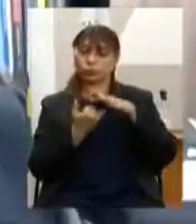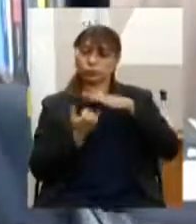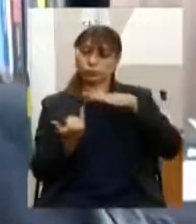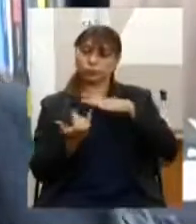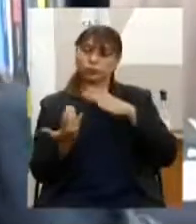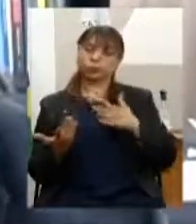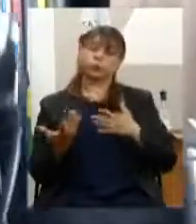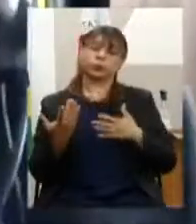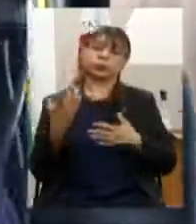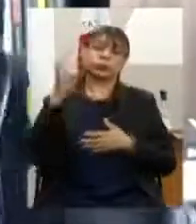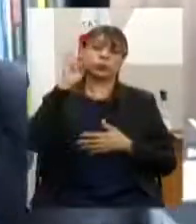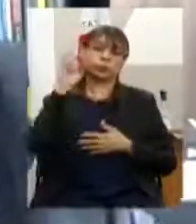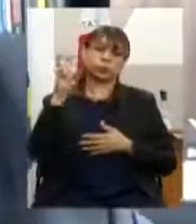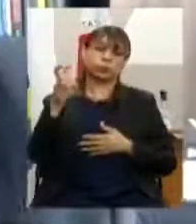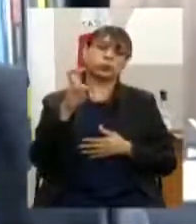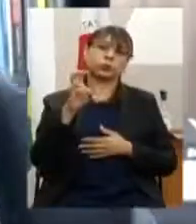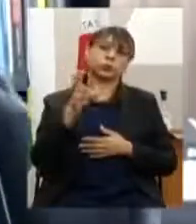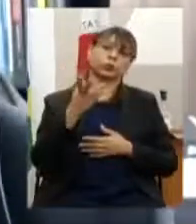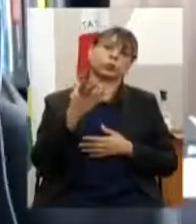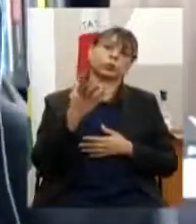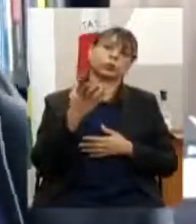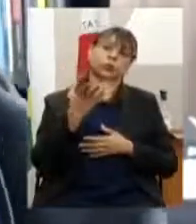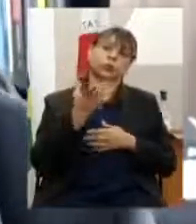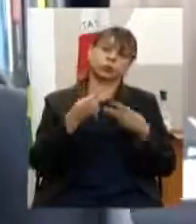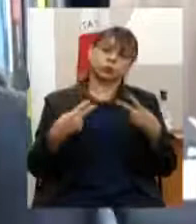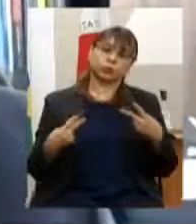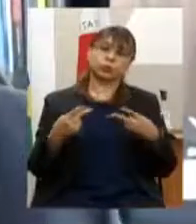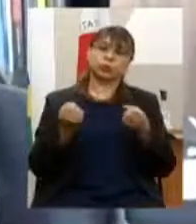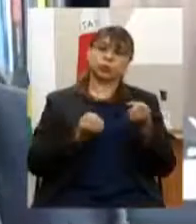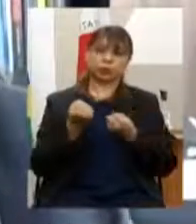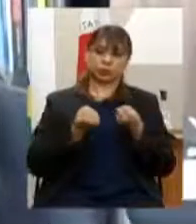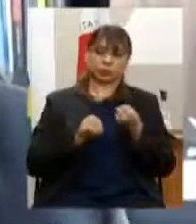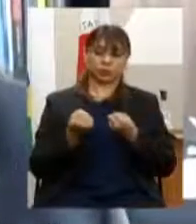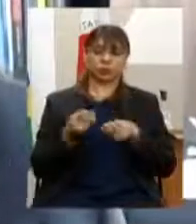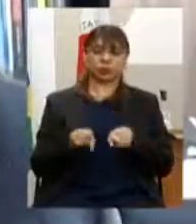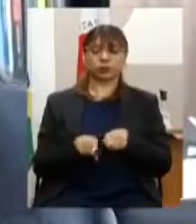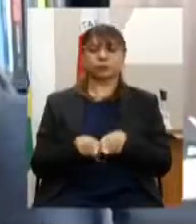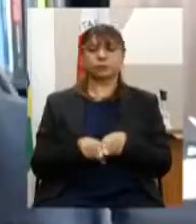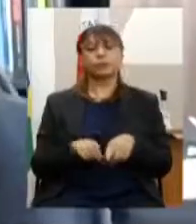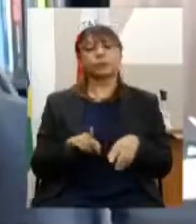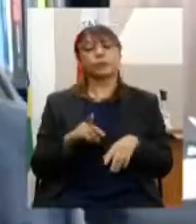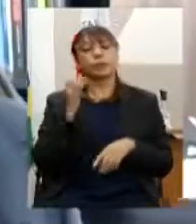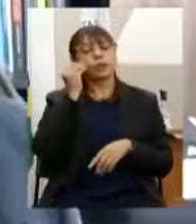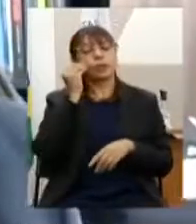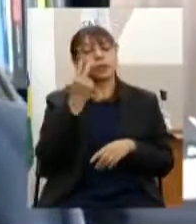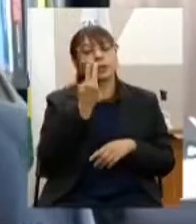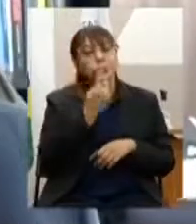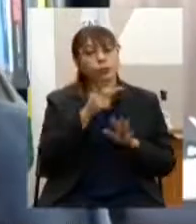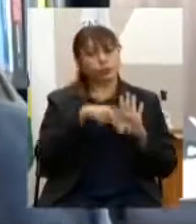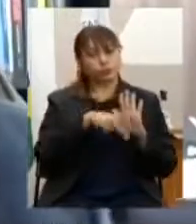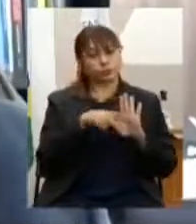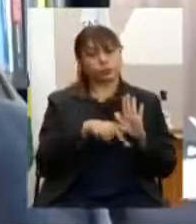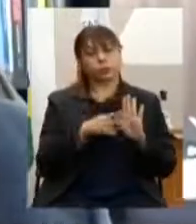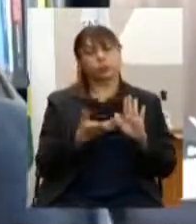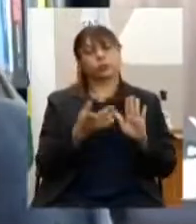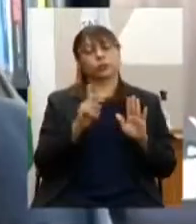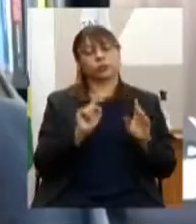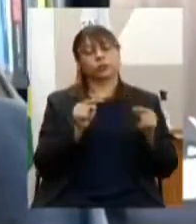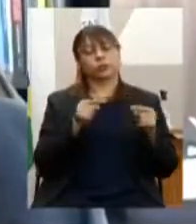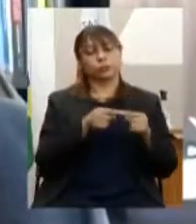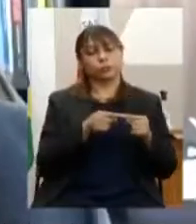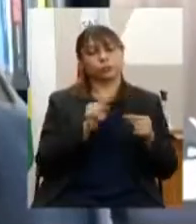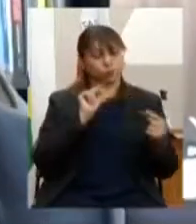Artigos e Cargos da época outra questão foi acrescentar dois projetos beneficiados na meta física e recursos meta